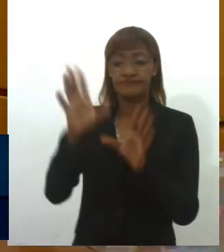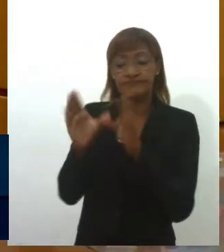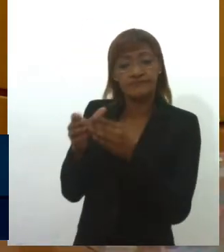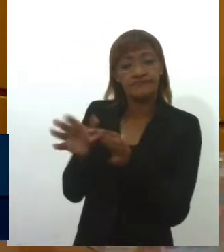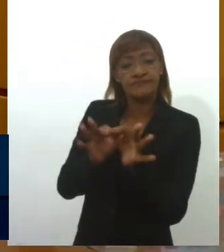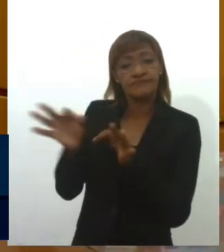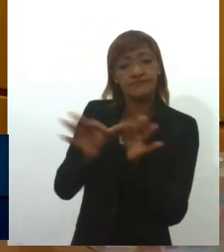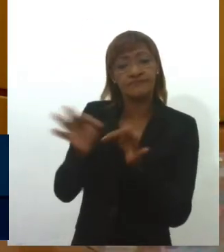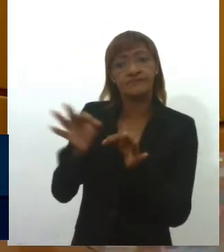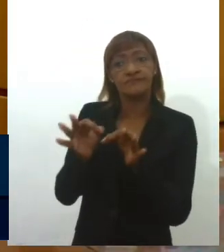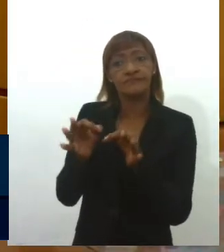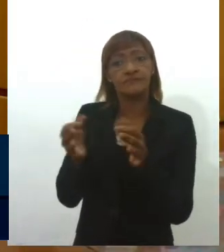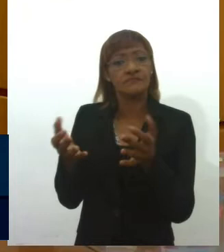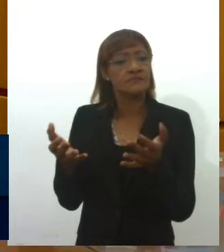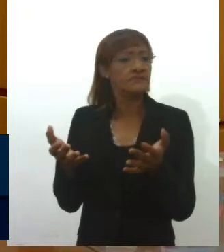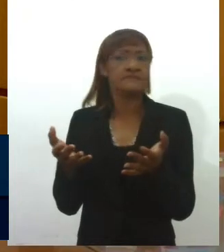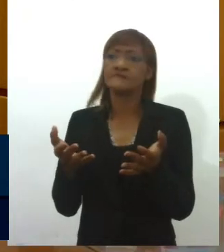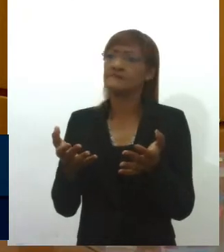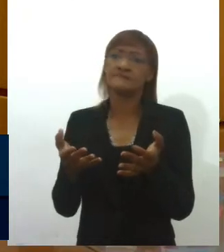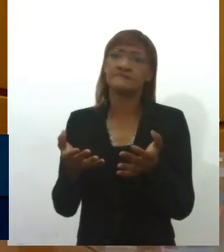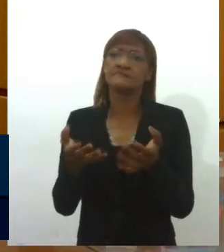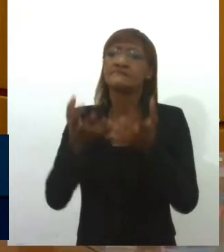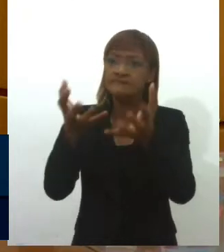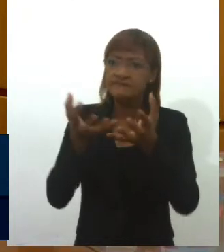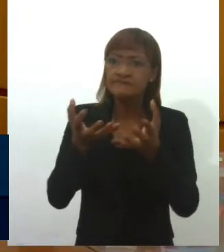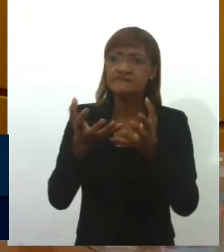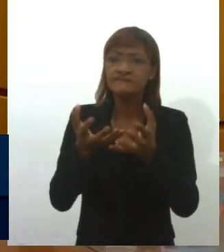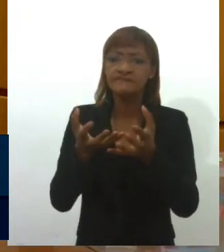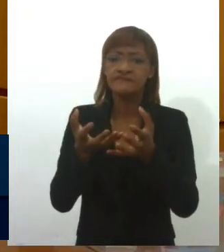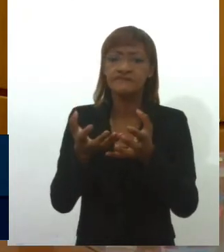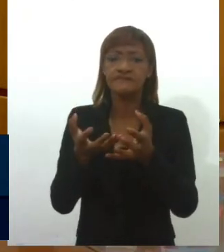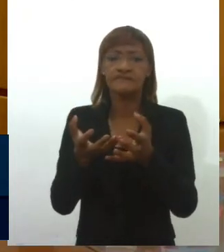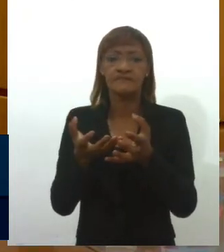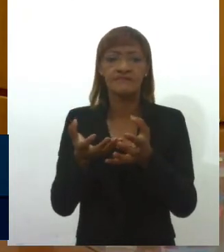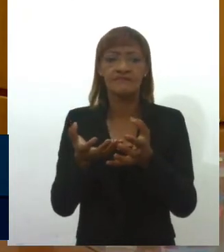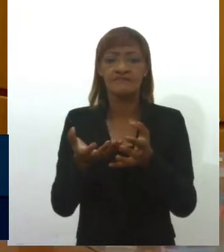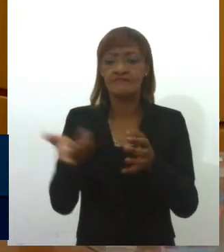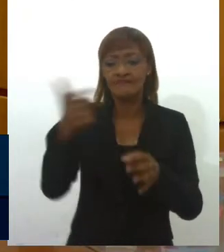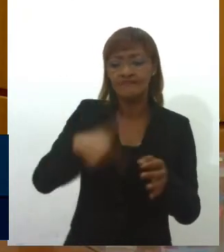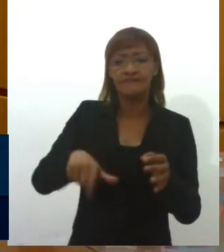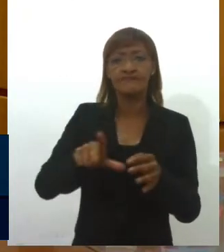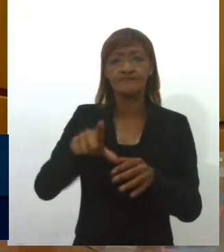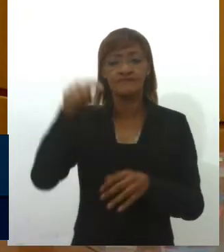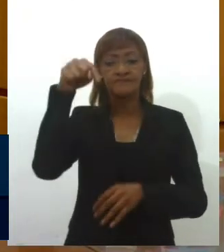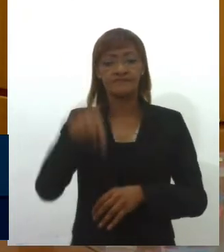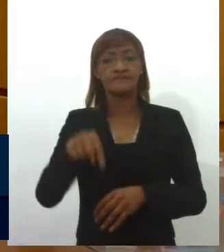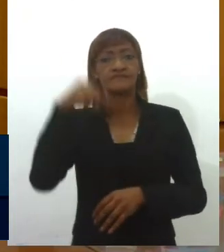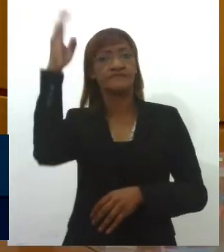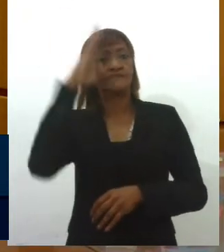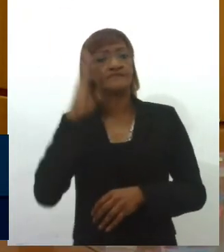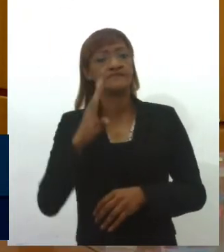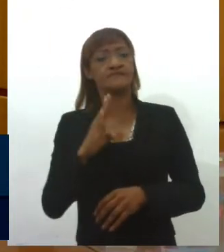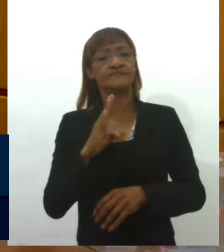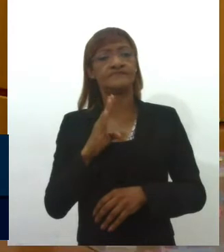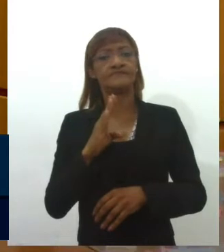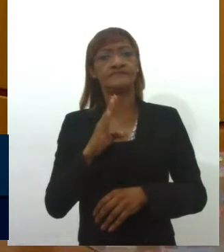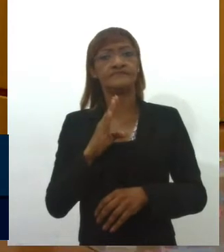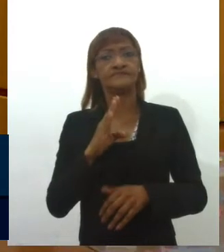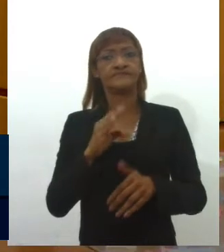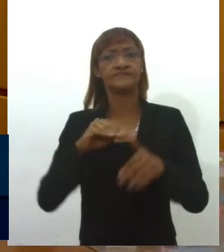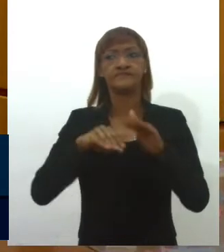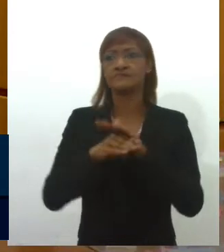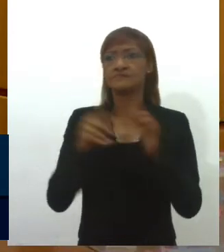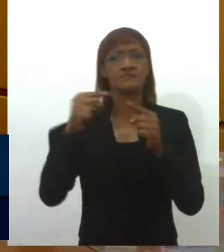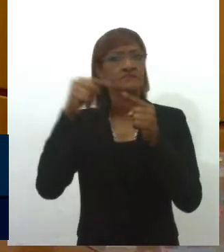para querer instituir, legitimar no Brasil práticas que não cabem